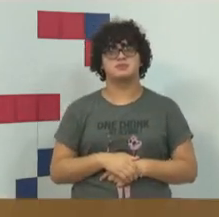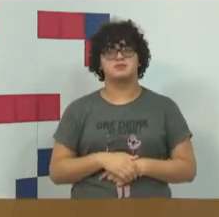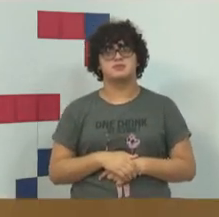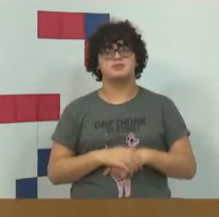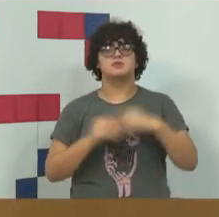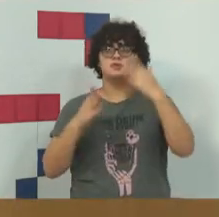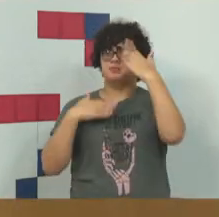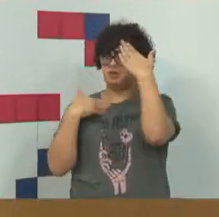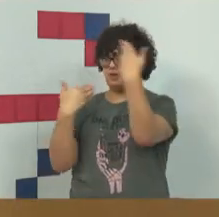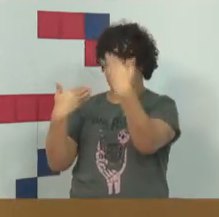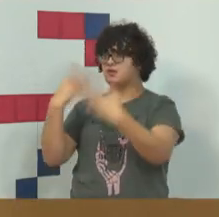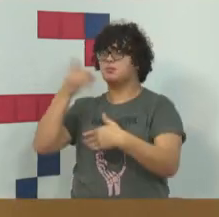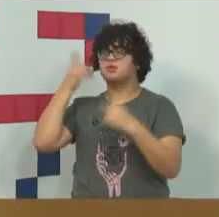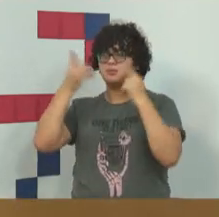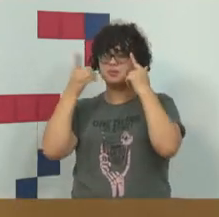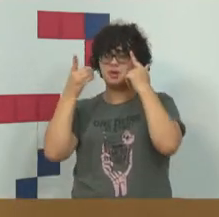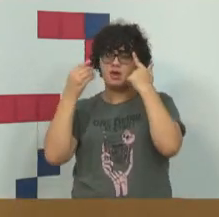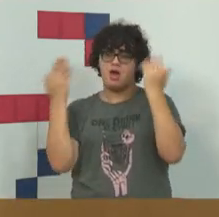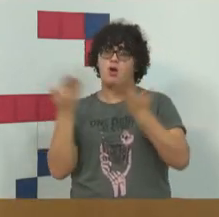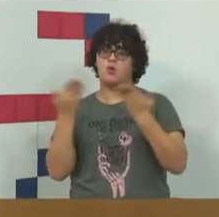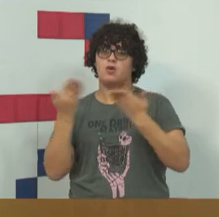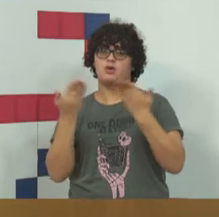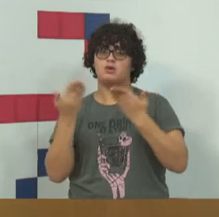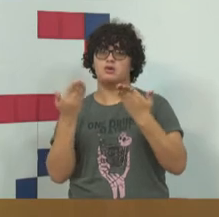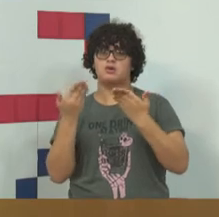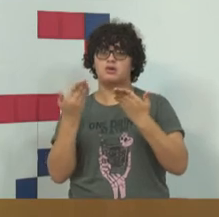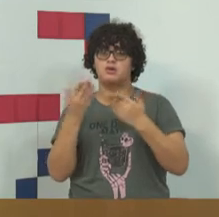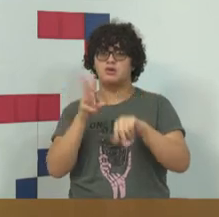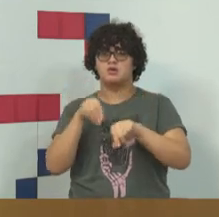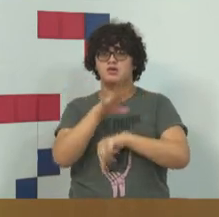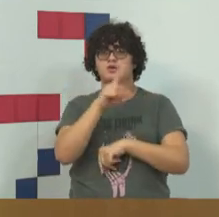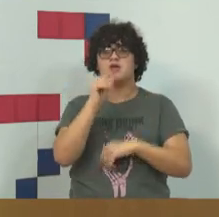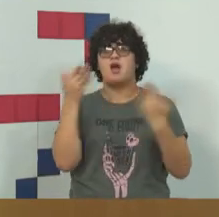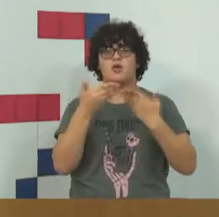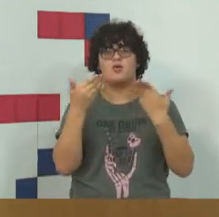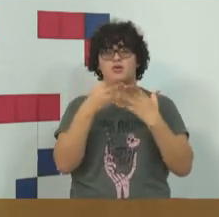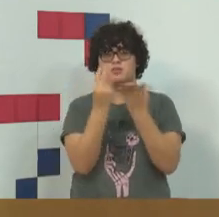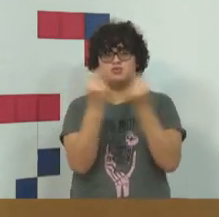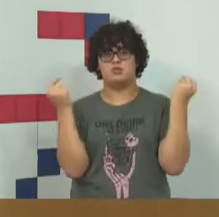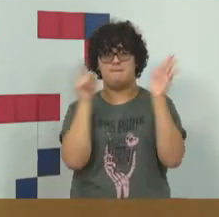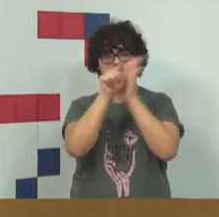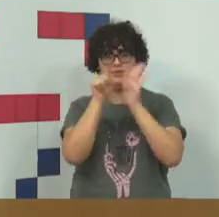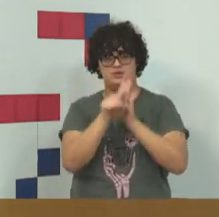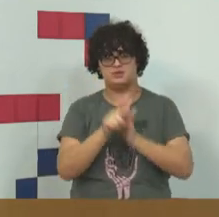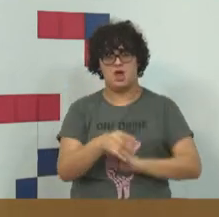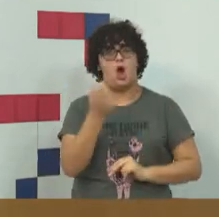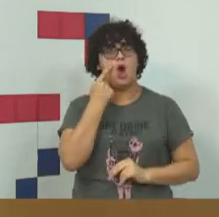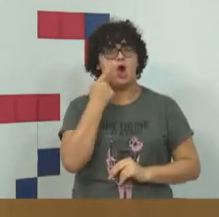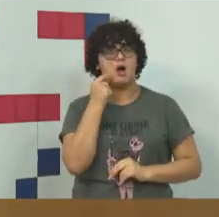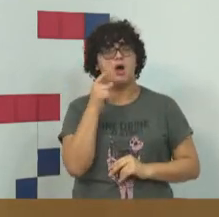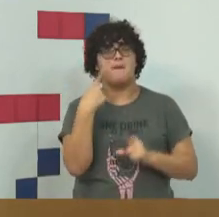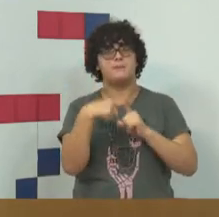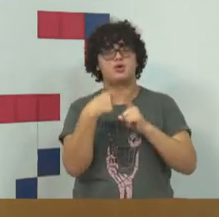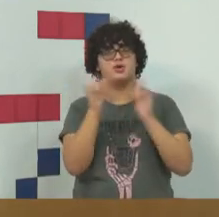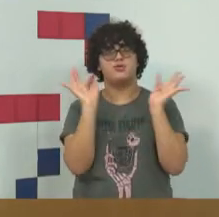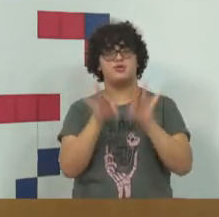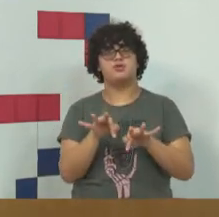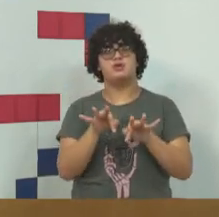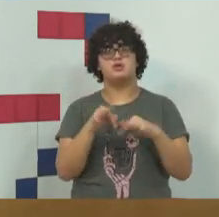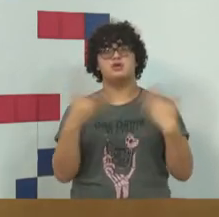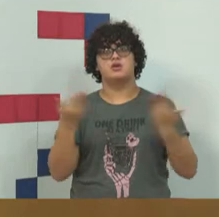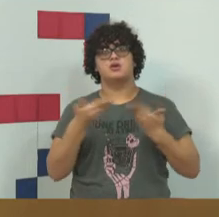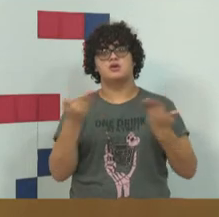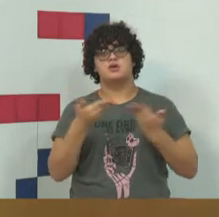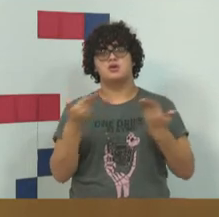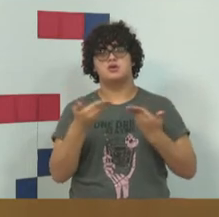Obrigado, deputado, eu vou passar uma, eu vou passar um bloco de perguntas, porque eu acho que ao fim e ao